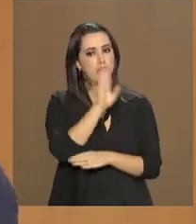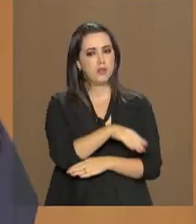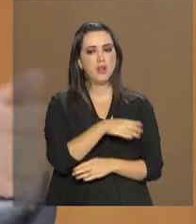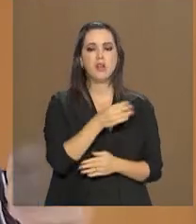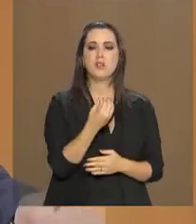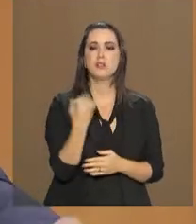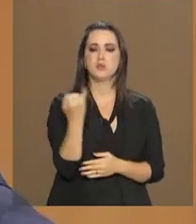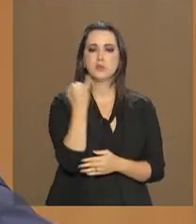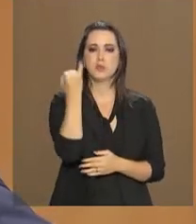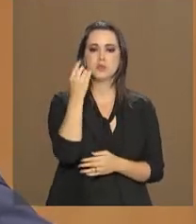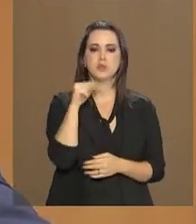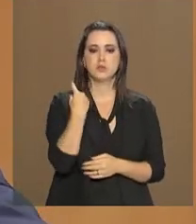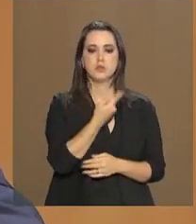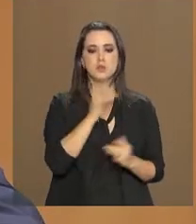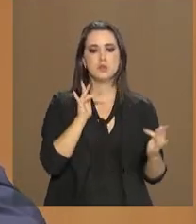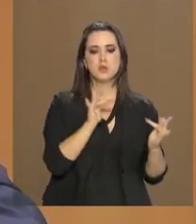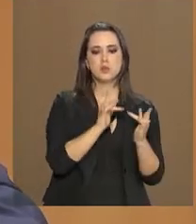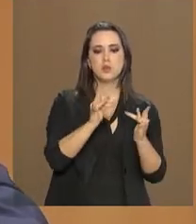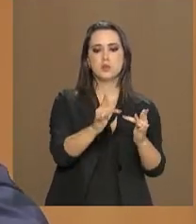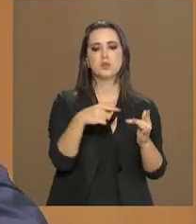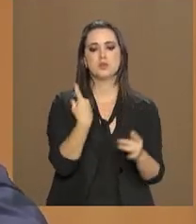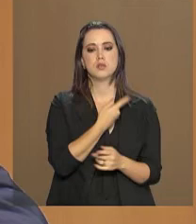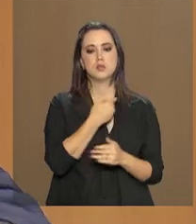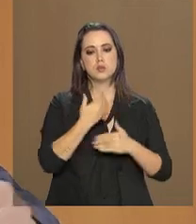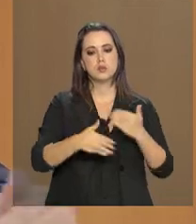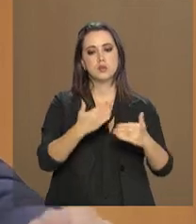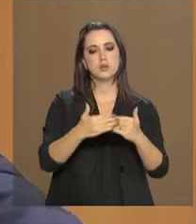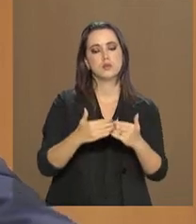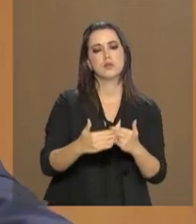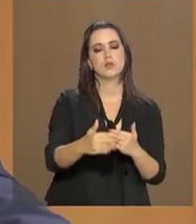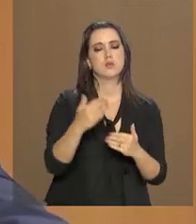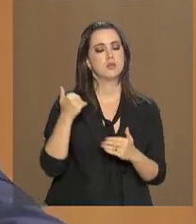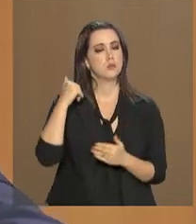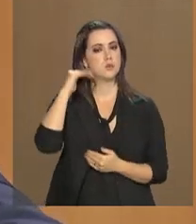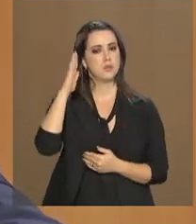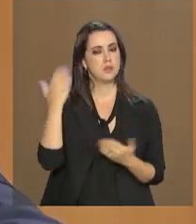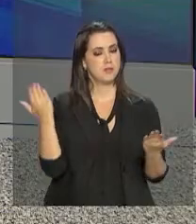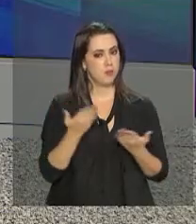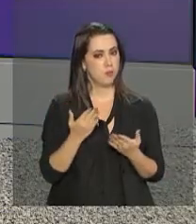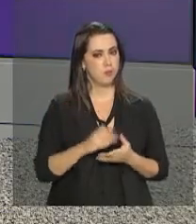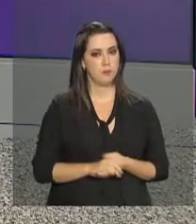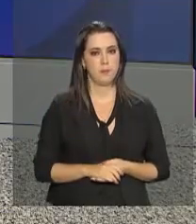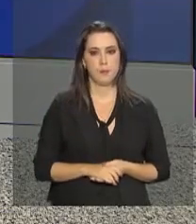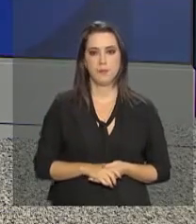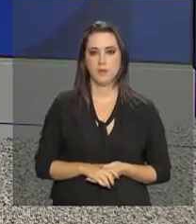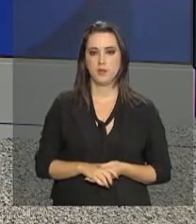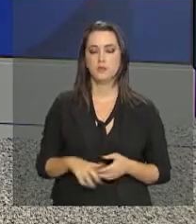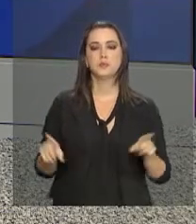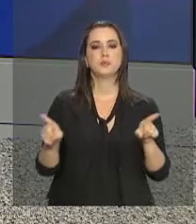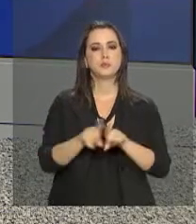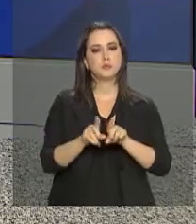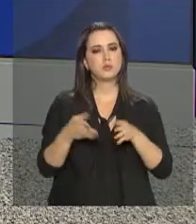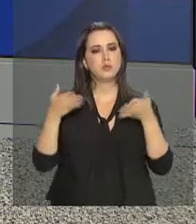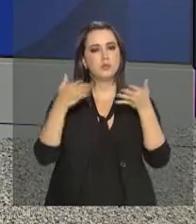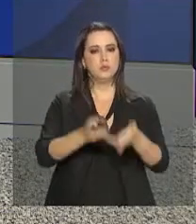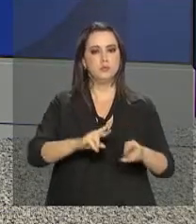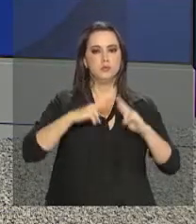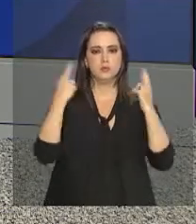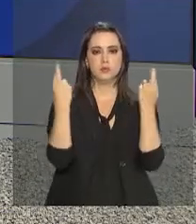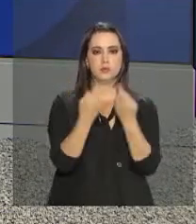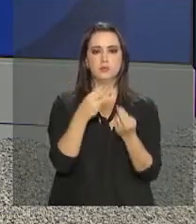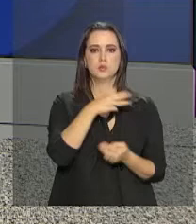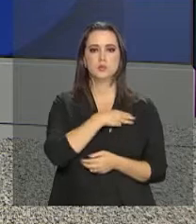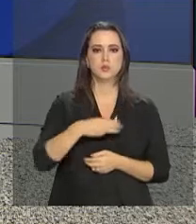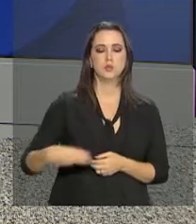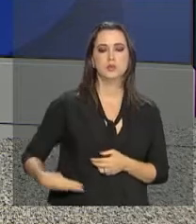E o contato que nós manteremos mais intensamente a partir de agora. Também participaram da reunião com o